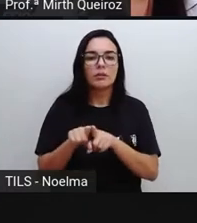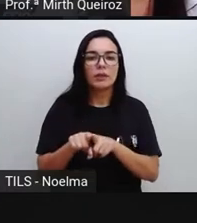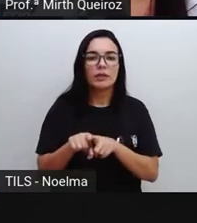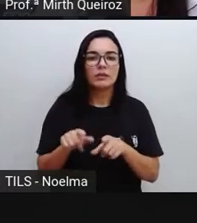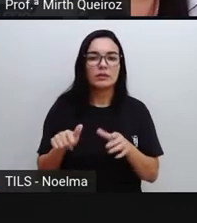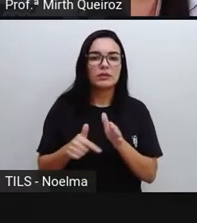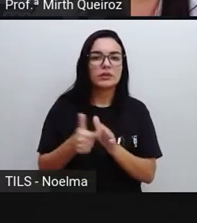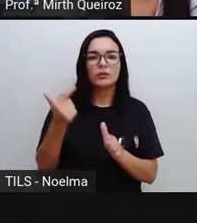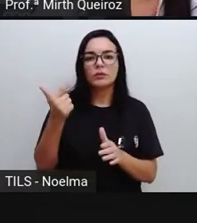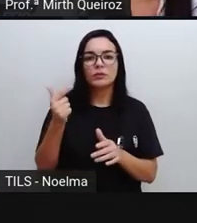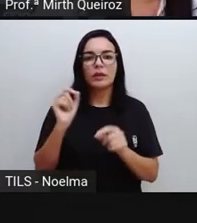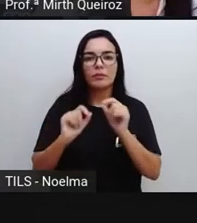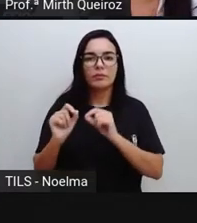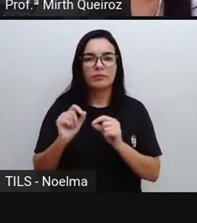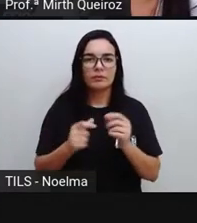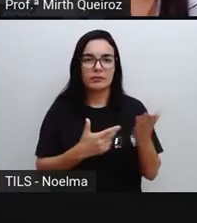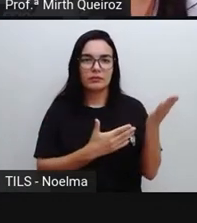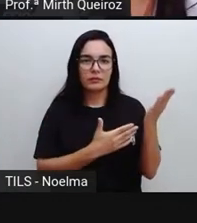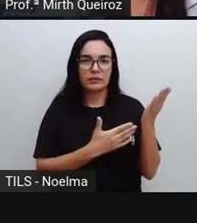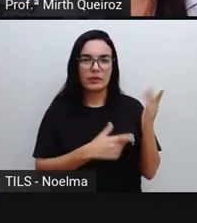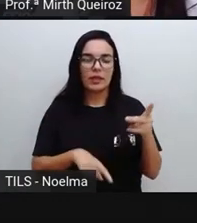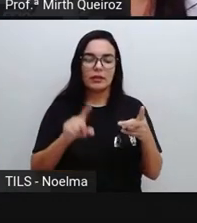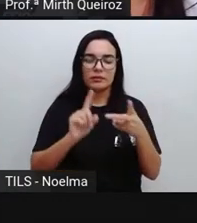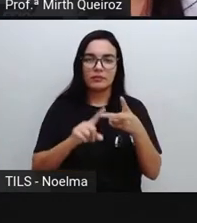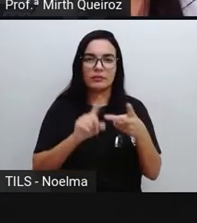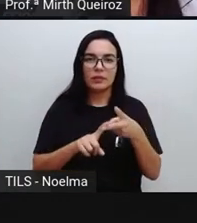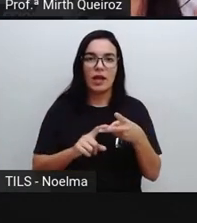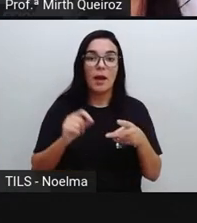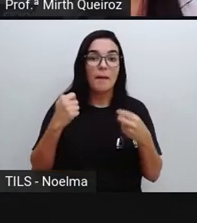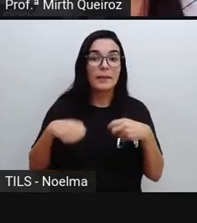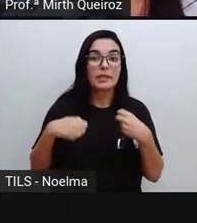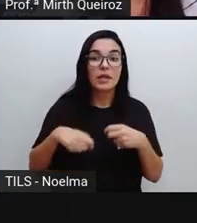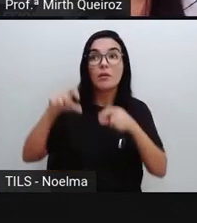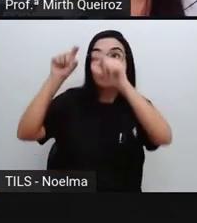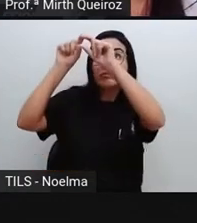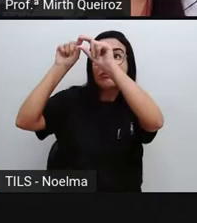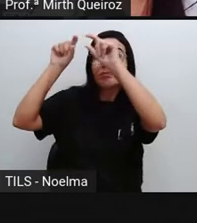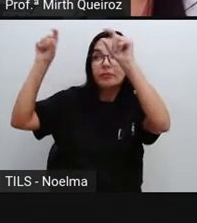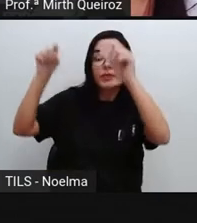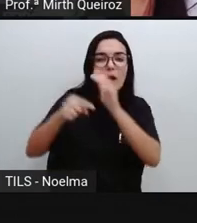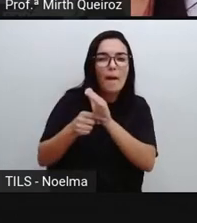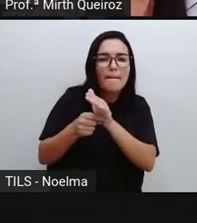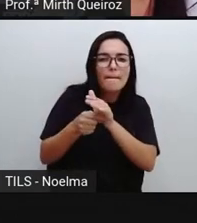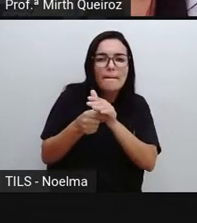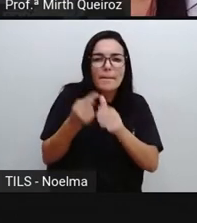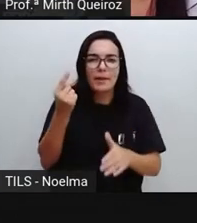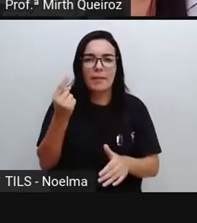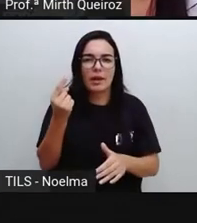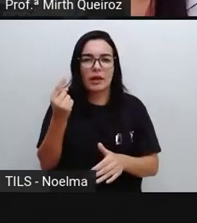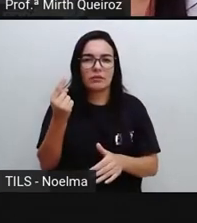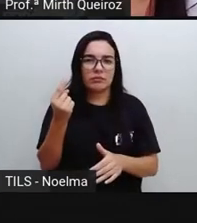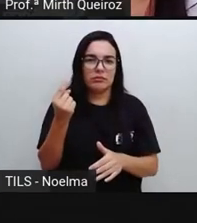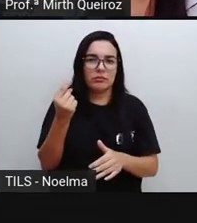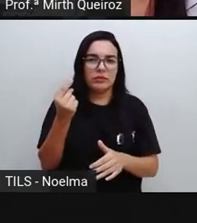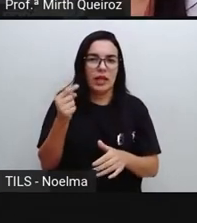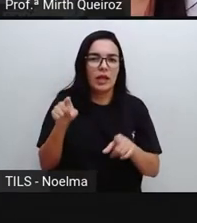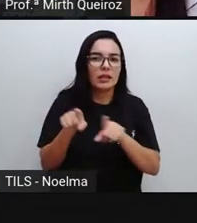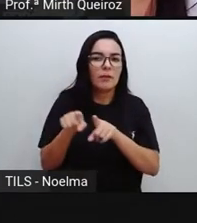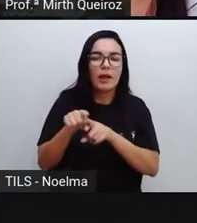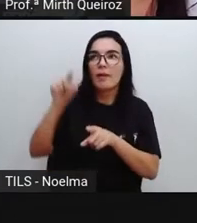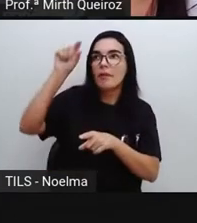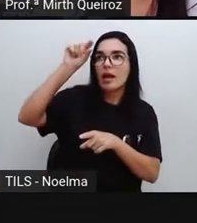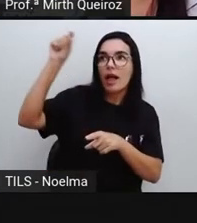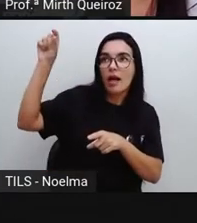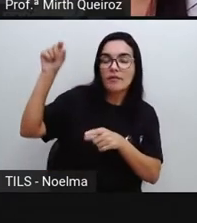No topo de cada página vai ter lá o primeiro verbete da página e o último verbete da página. Então, a